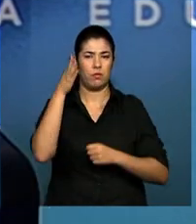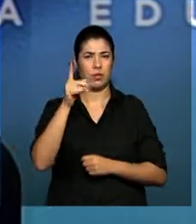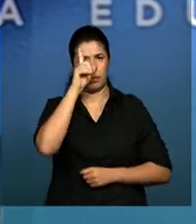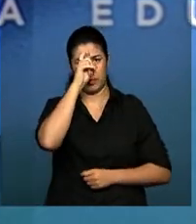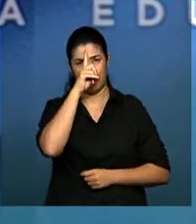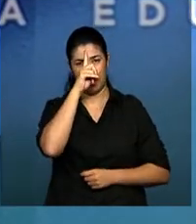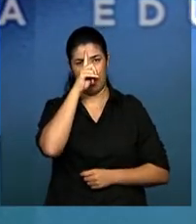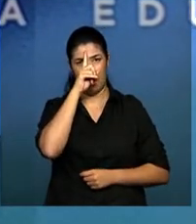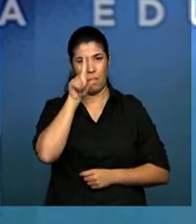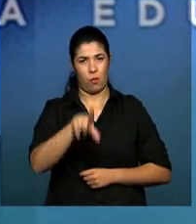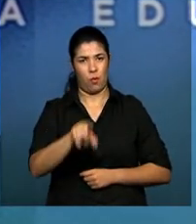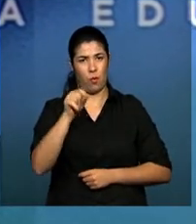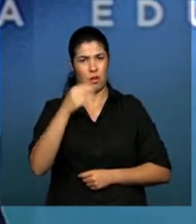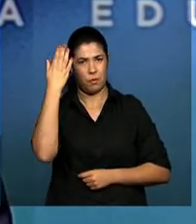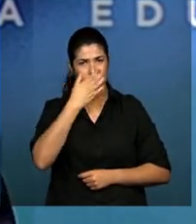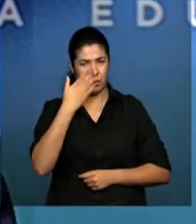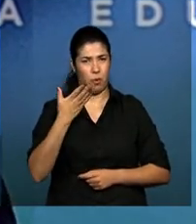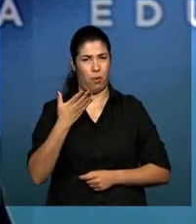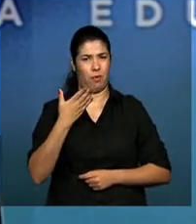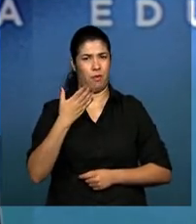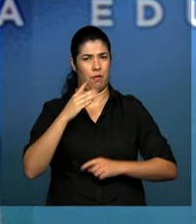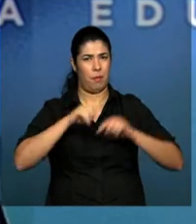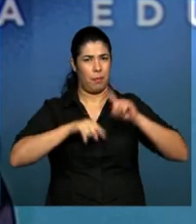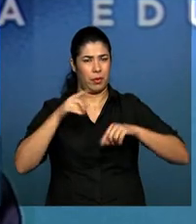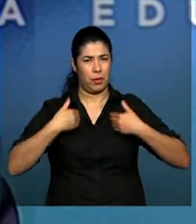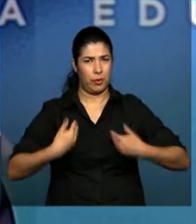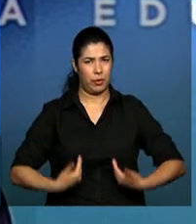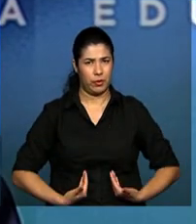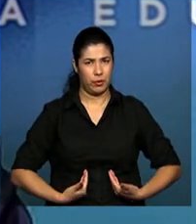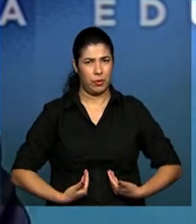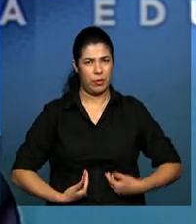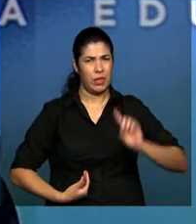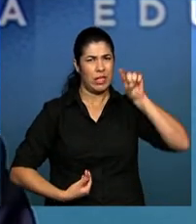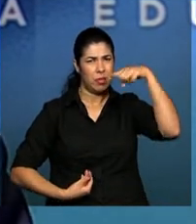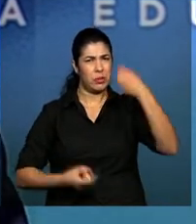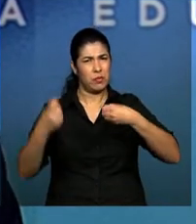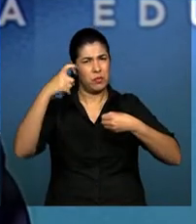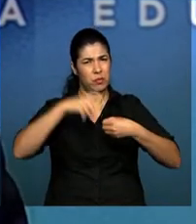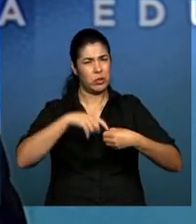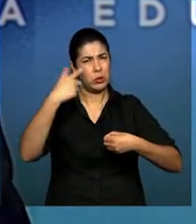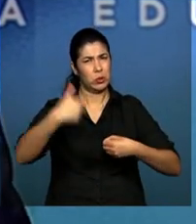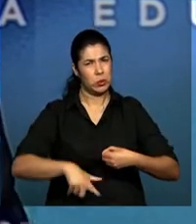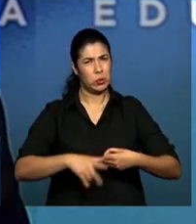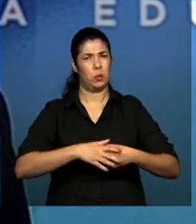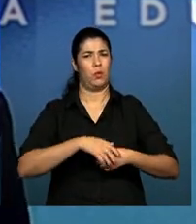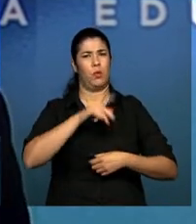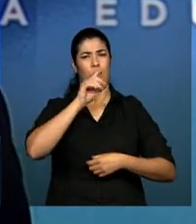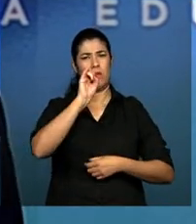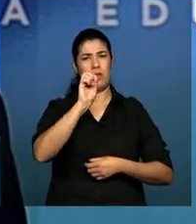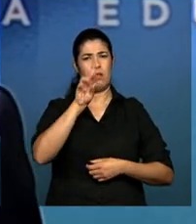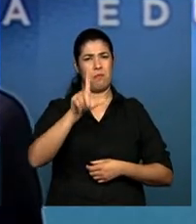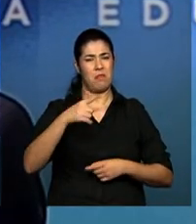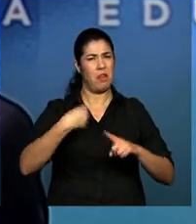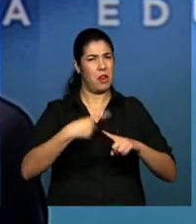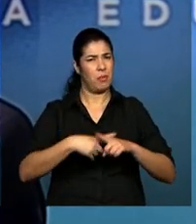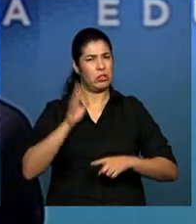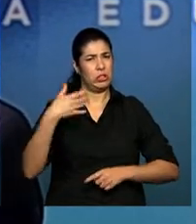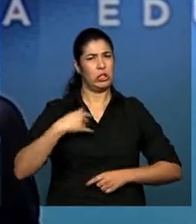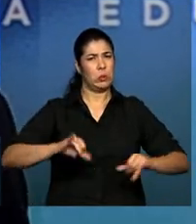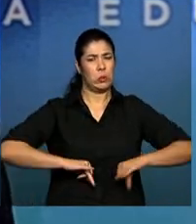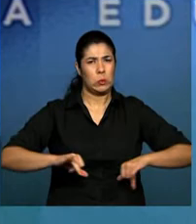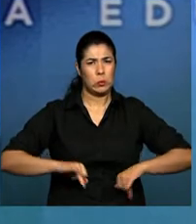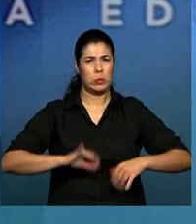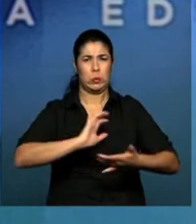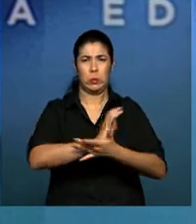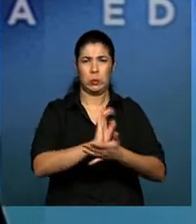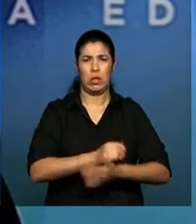repetir os mesmos exames. Ou uma mulher que já sofre toda a dor, a humilhação, o sofrimento, que está envolto na circunstância da violência,